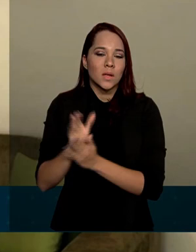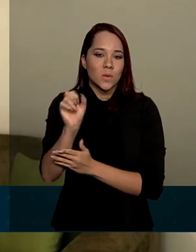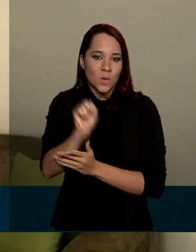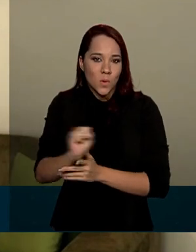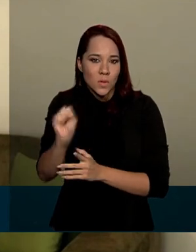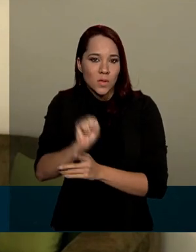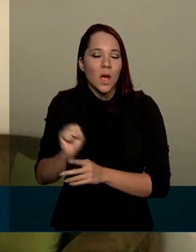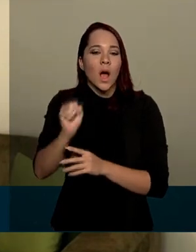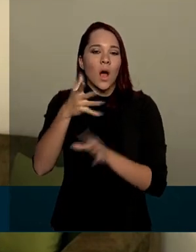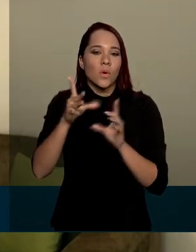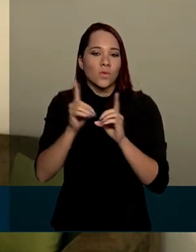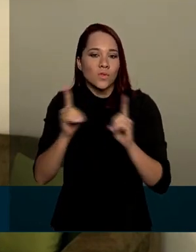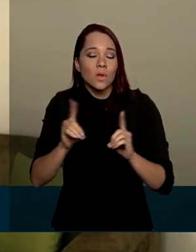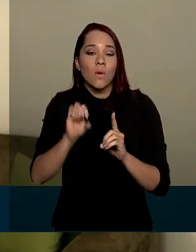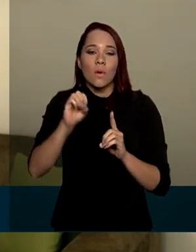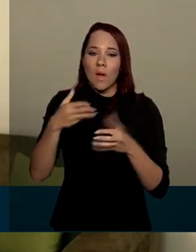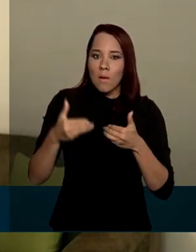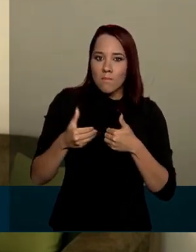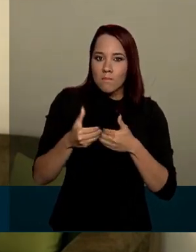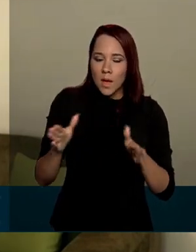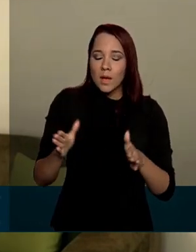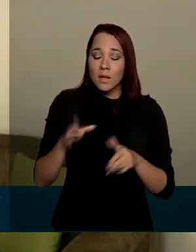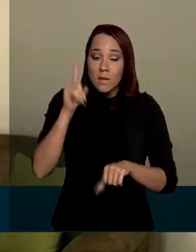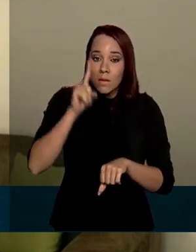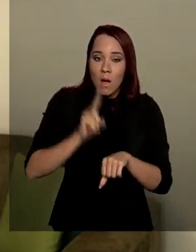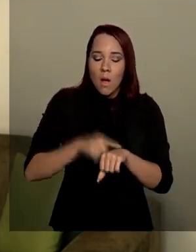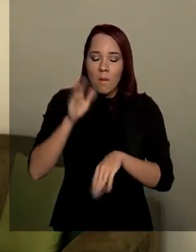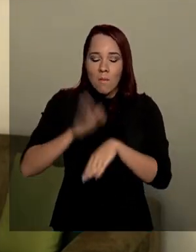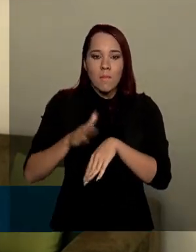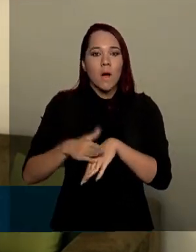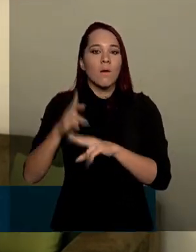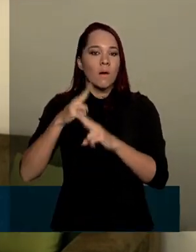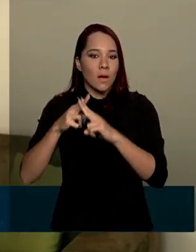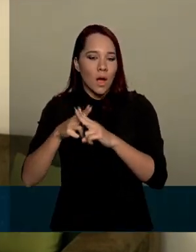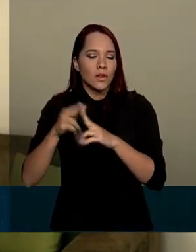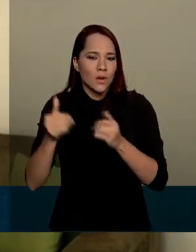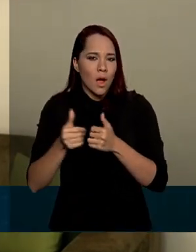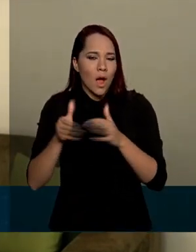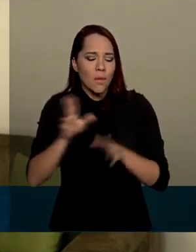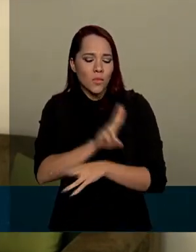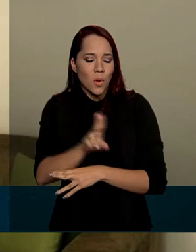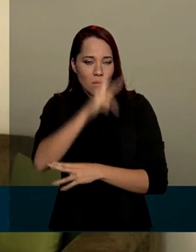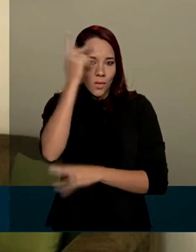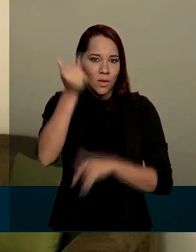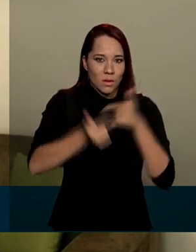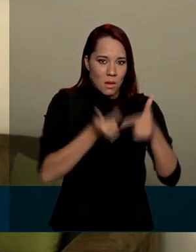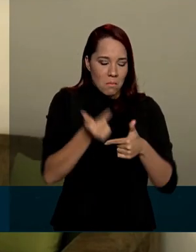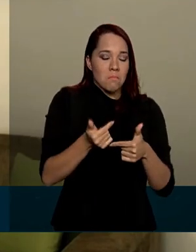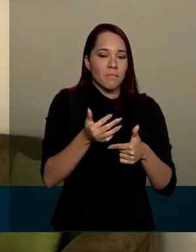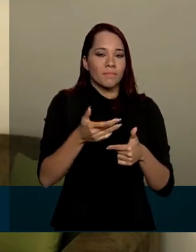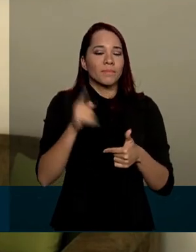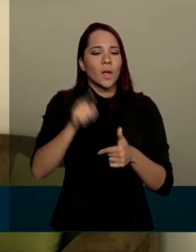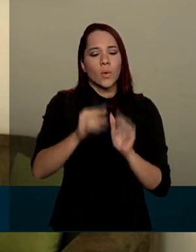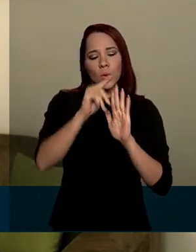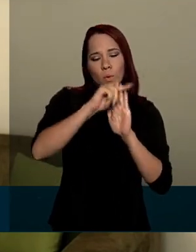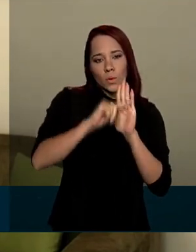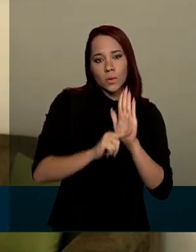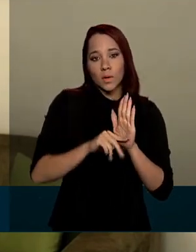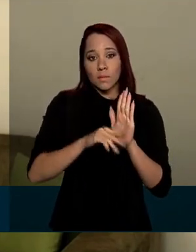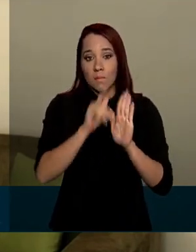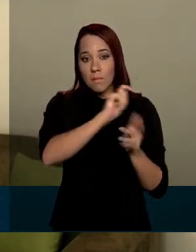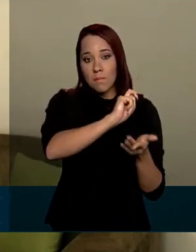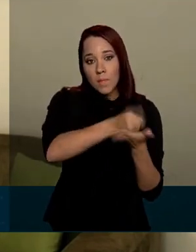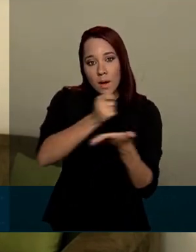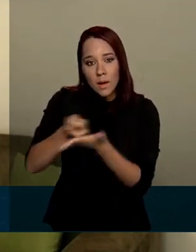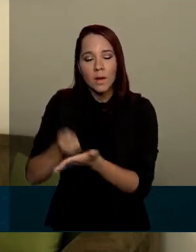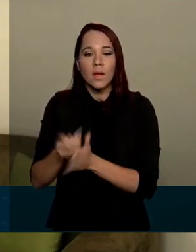digital, aberta de forma automática pela Caixa em nome do trabalhador. O cronograma de pagamento